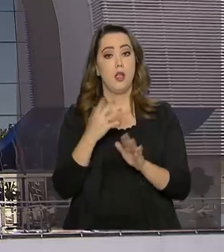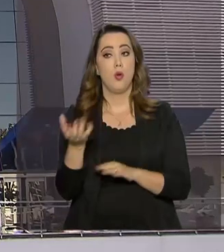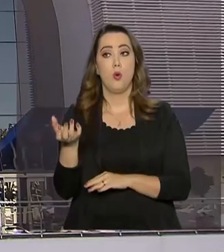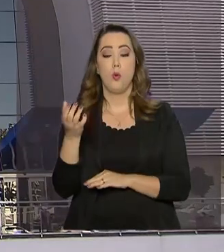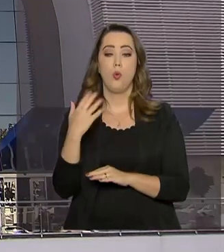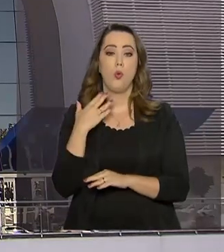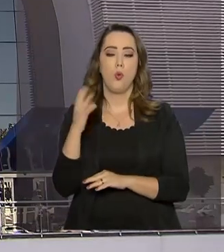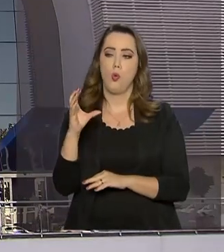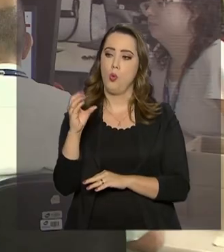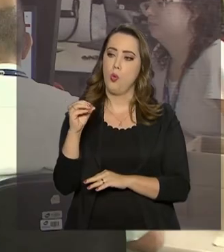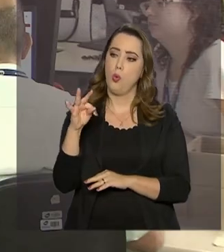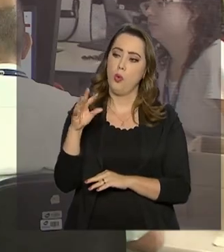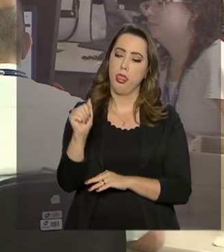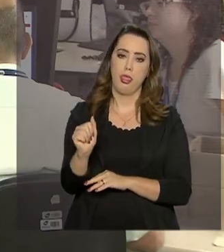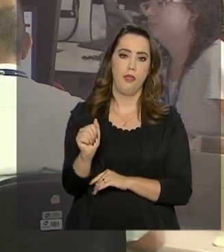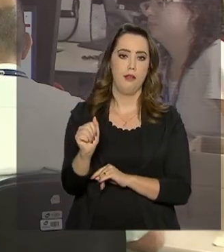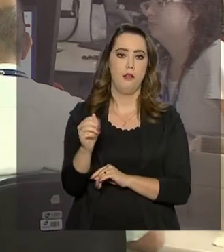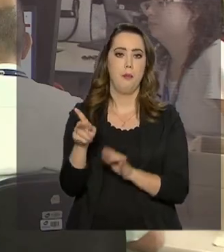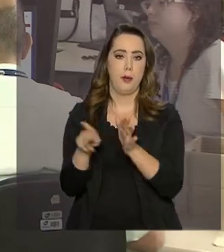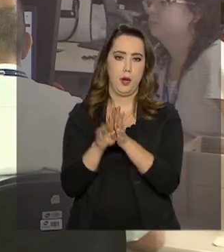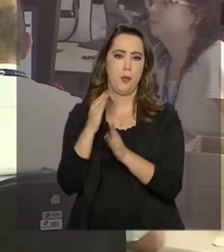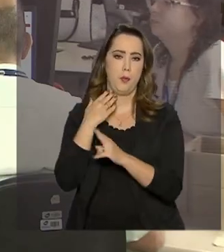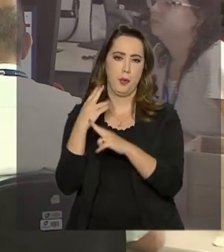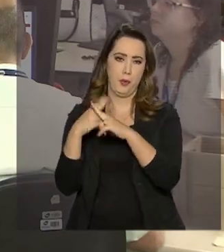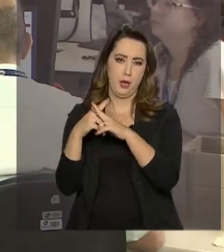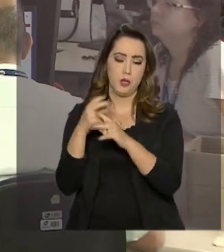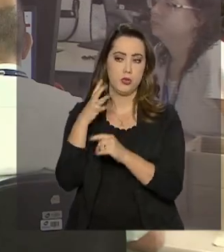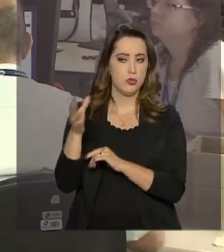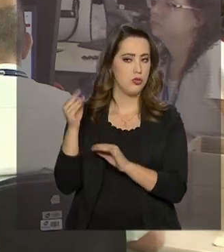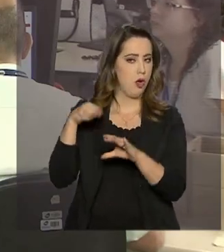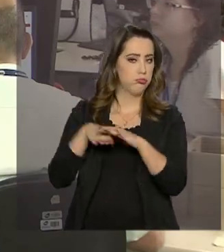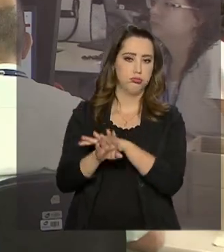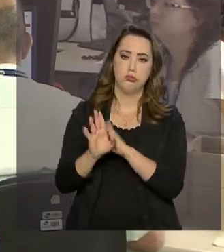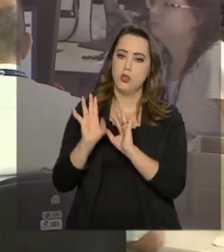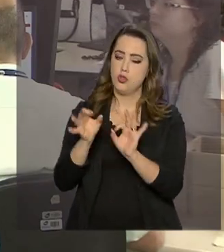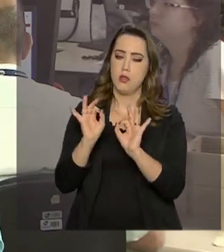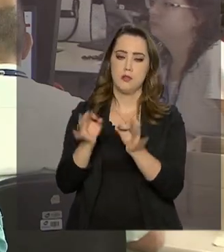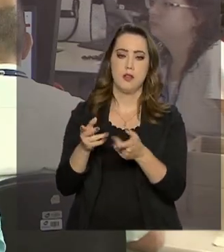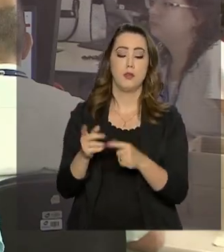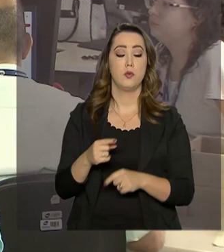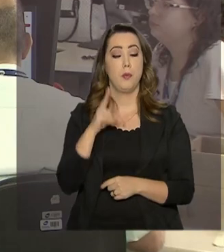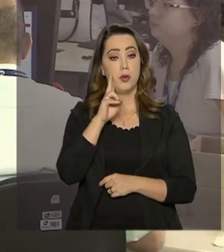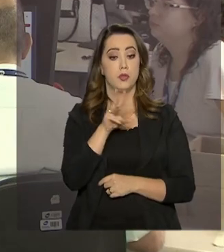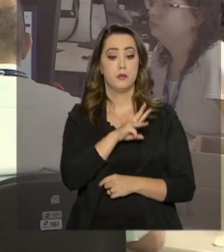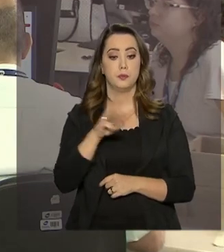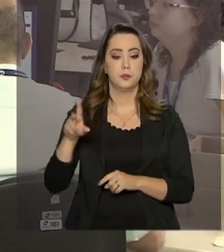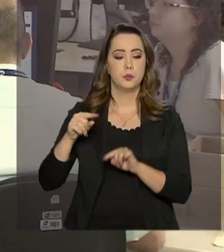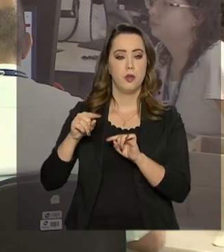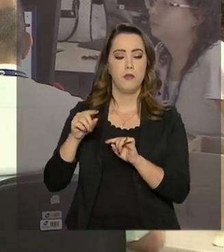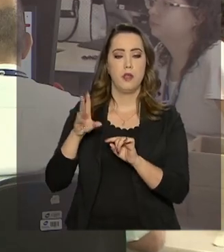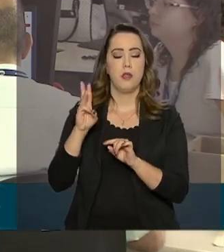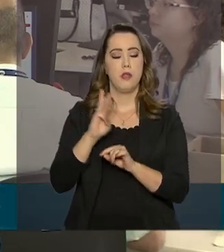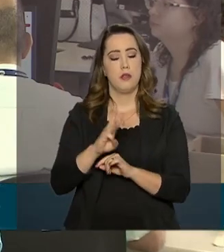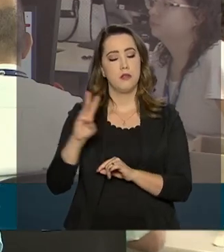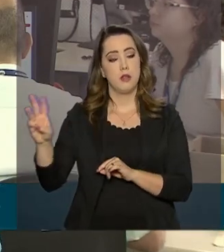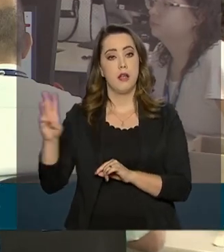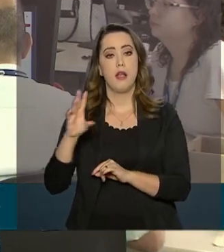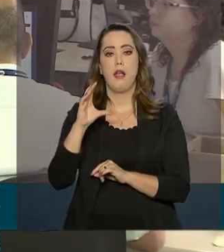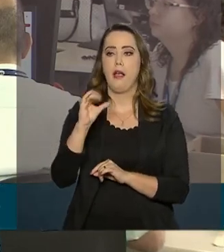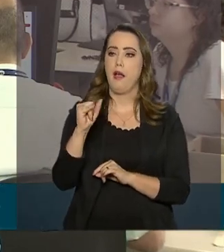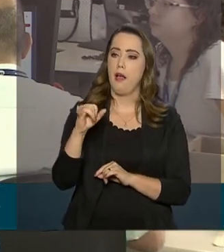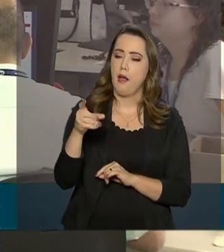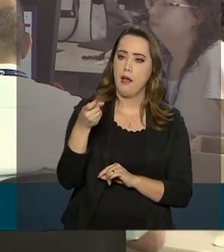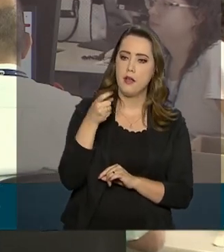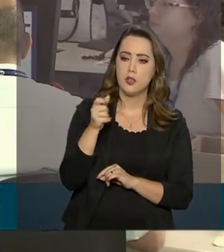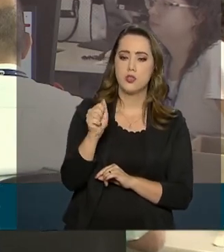benefício é depositado lá. O valor pode ser consultado no aplicativo Caixa Trabalhador, no telefone 0800